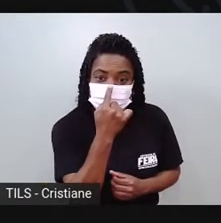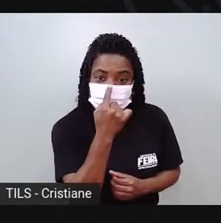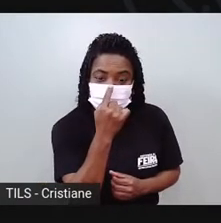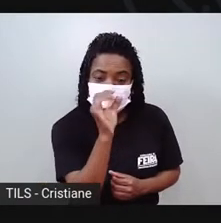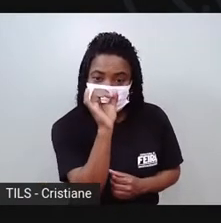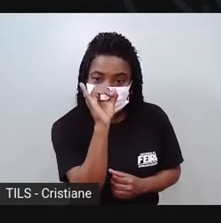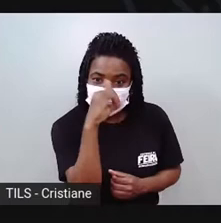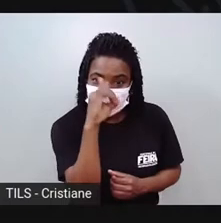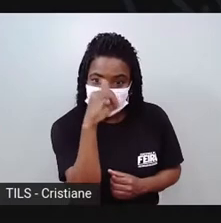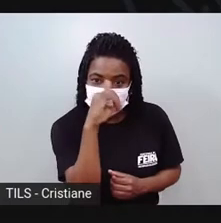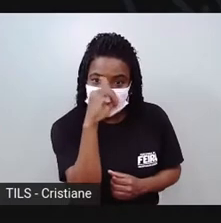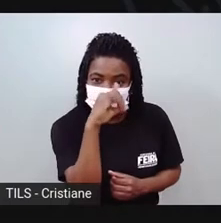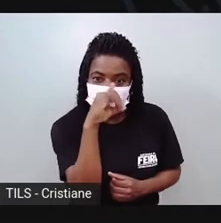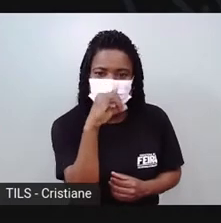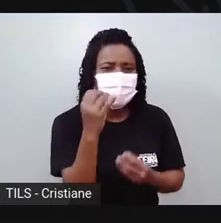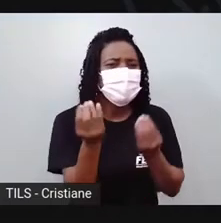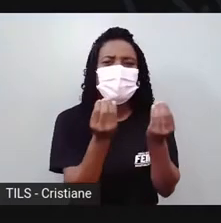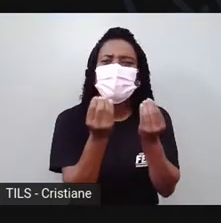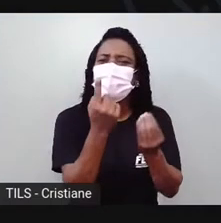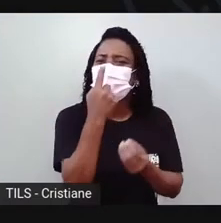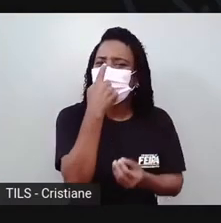Como é o narizinho do porquinho, vocês sabem?